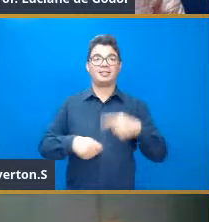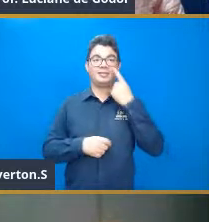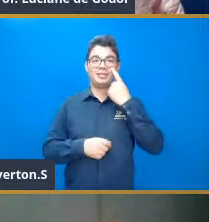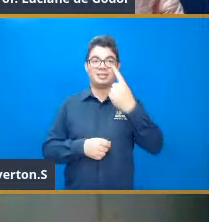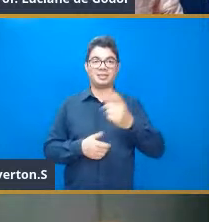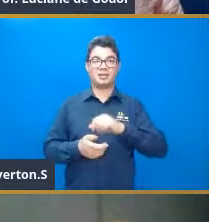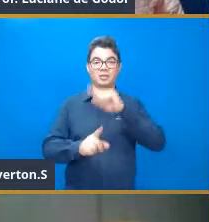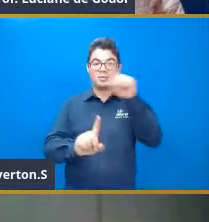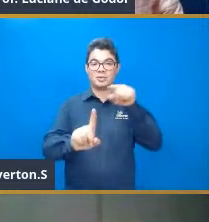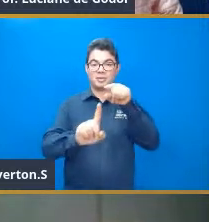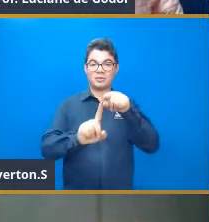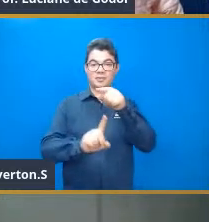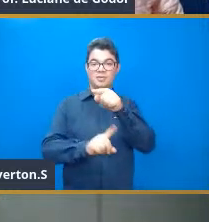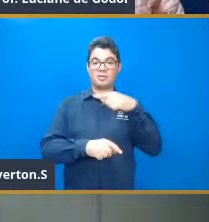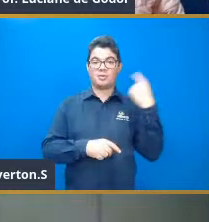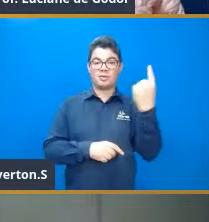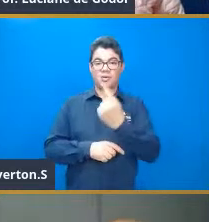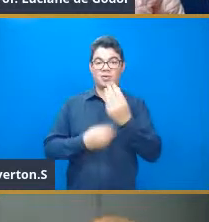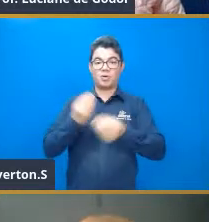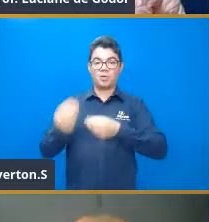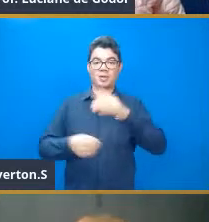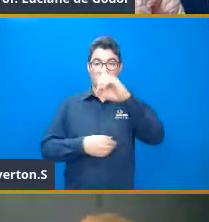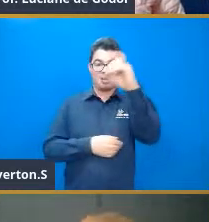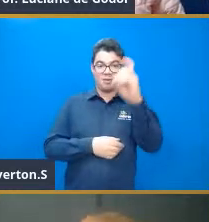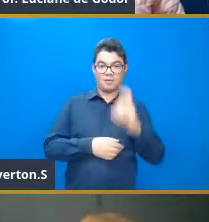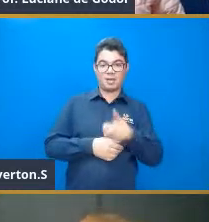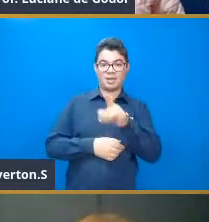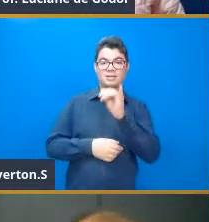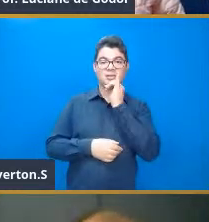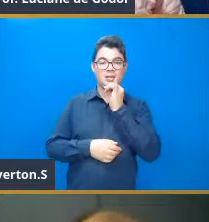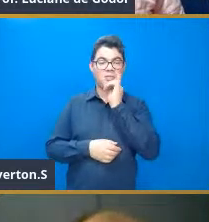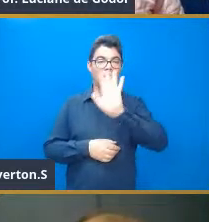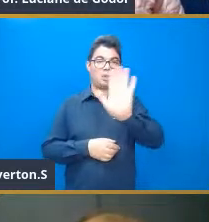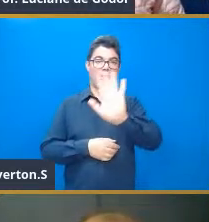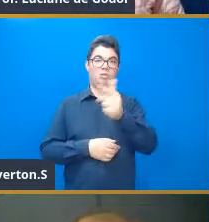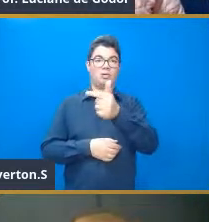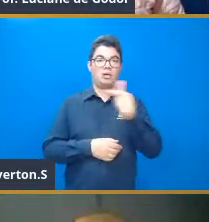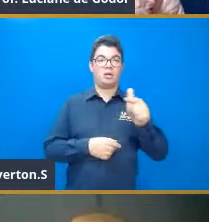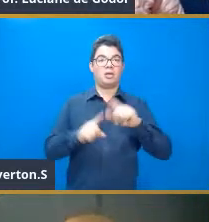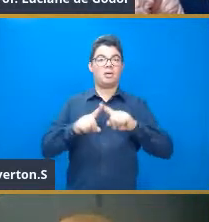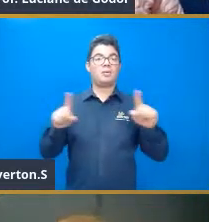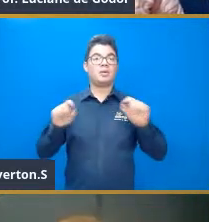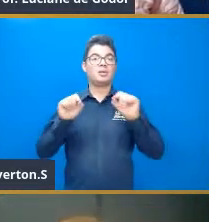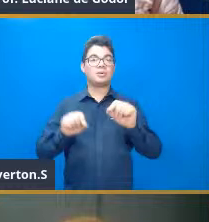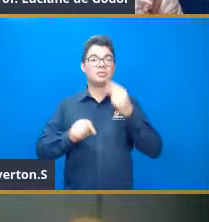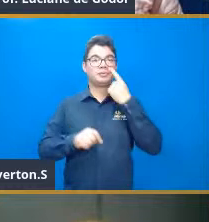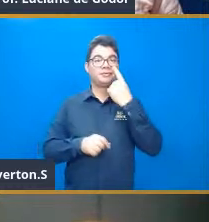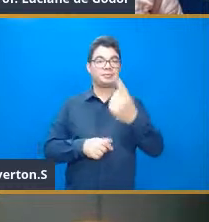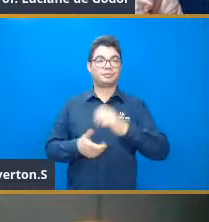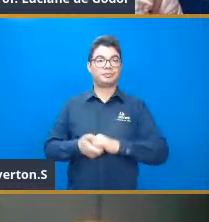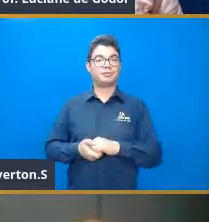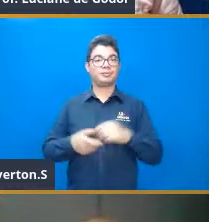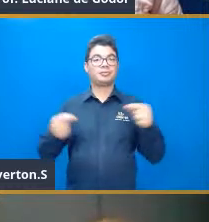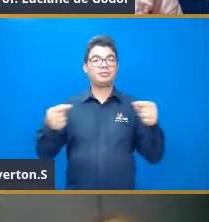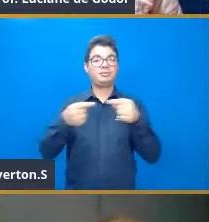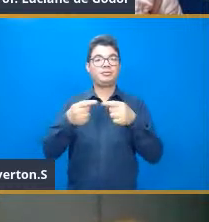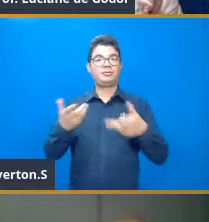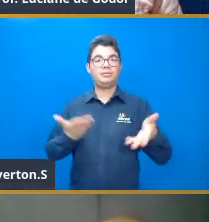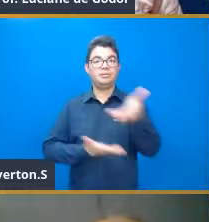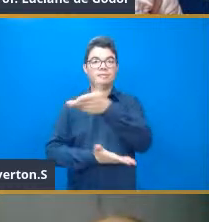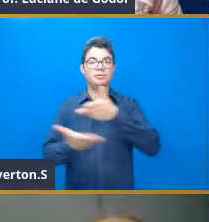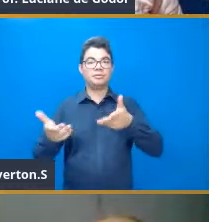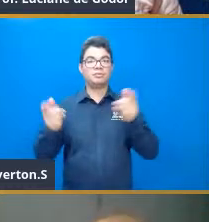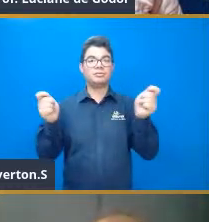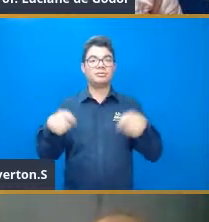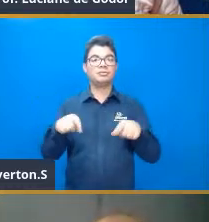nosso ainda não foi trabalhar com privadas nesse exemplo em particular, mas mostrar ali que nós temos uma aplicação das ciências biológicas que